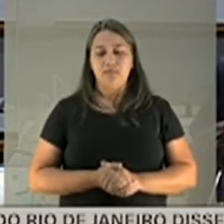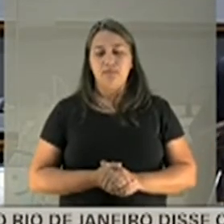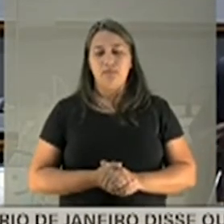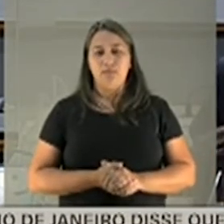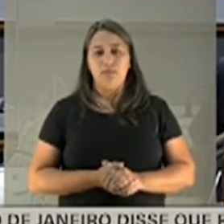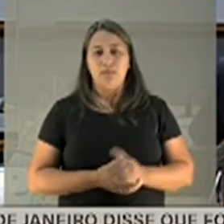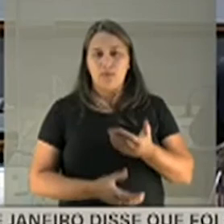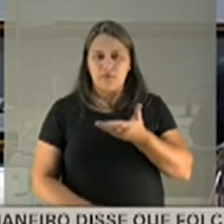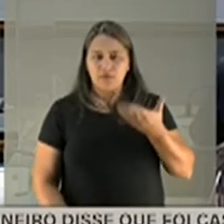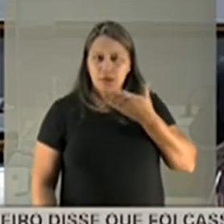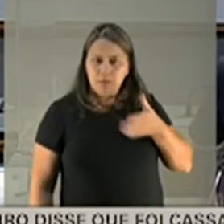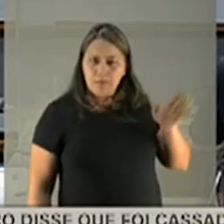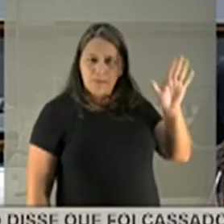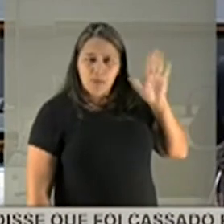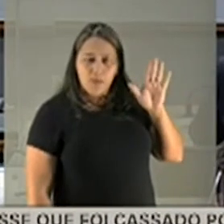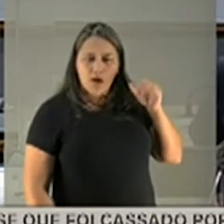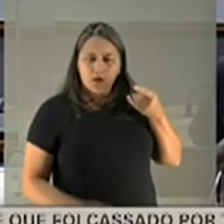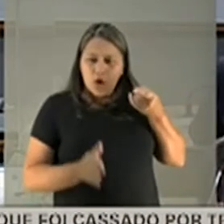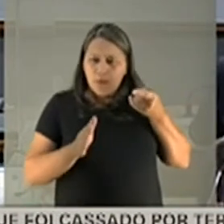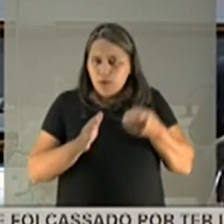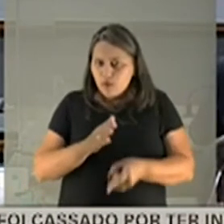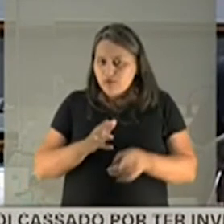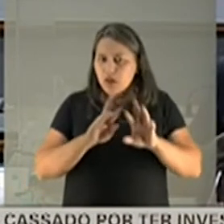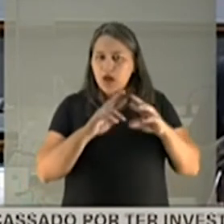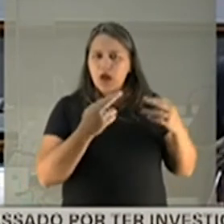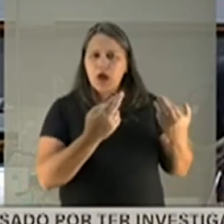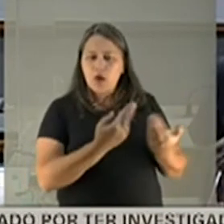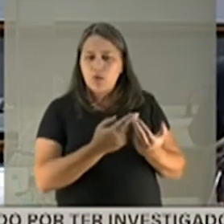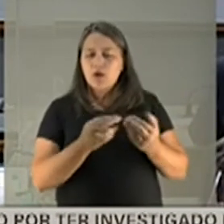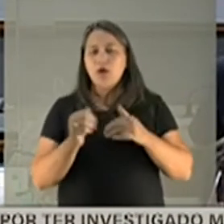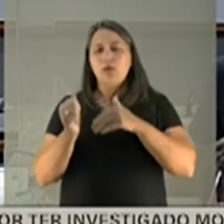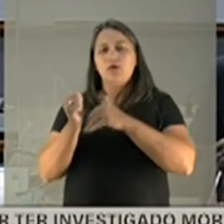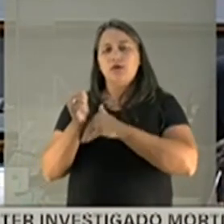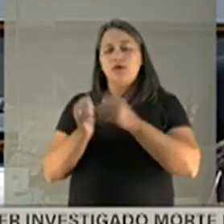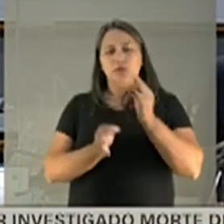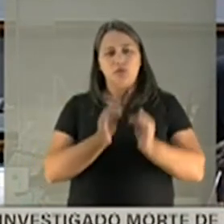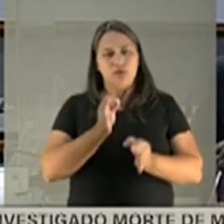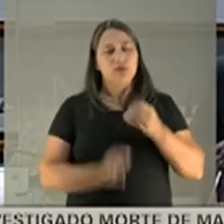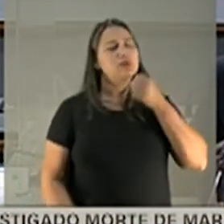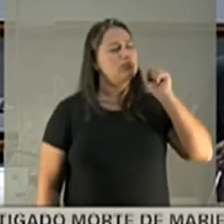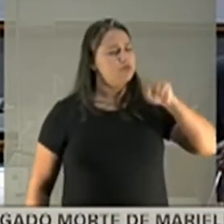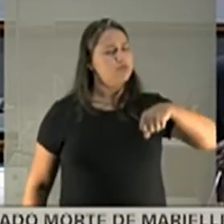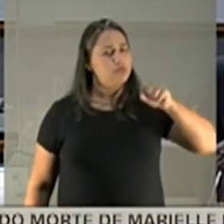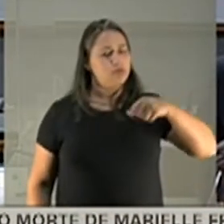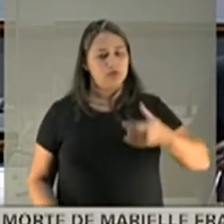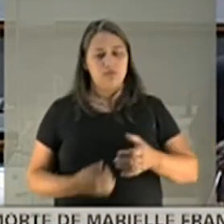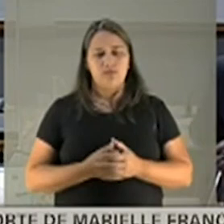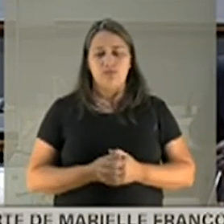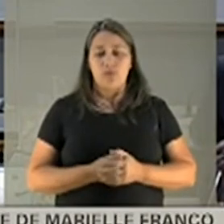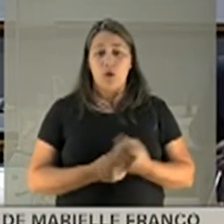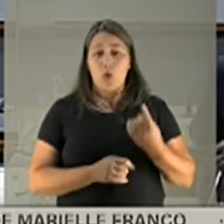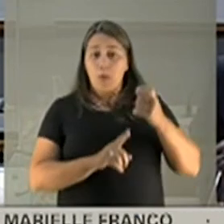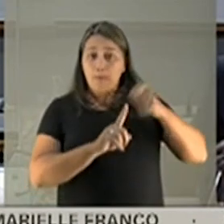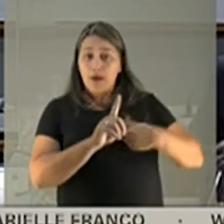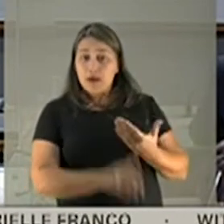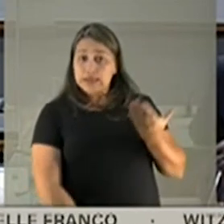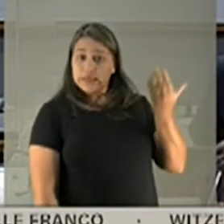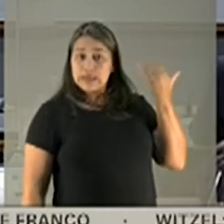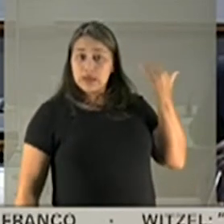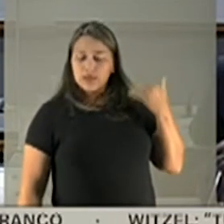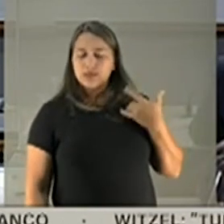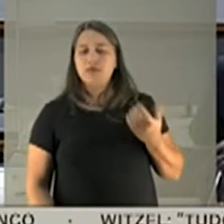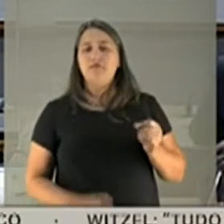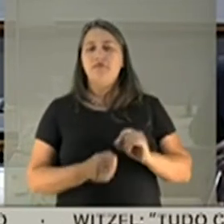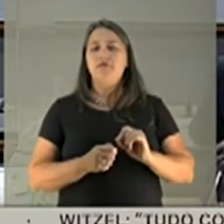promete aprofundar numa reunião em segredo de justiça, é isso que eu vi? Perfeitamente. Um mês antes da operação, na